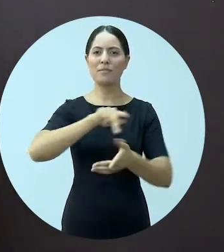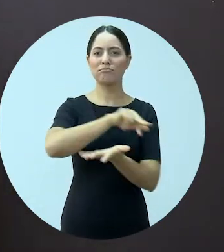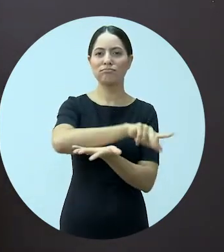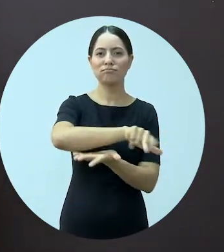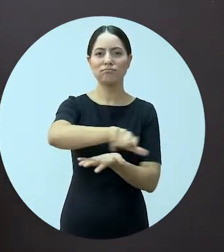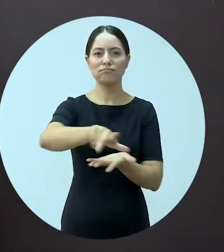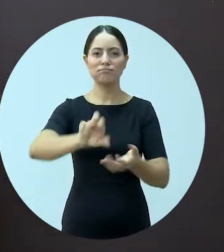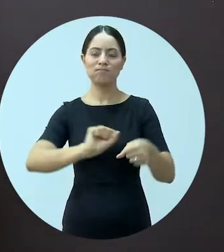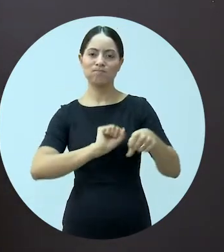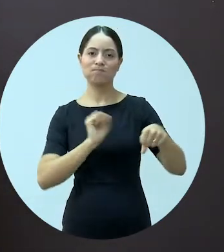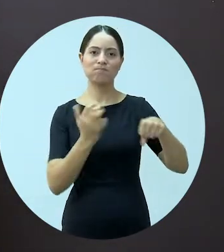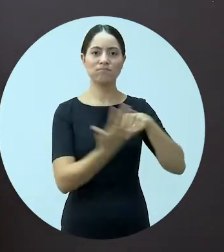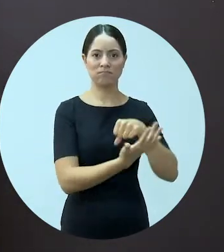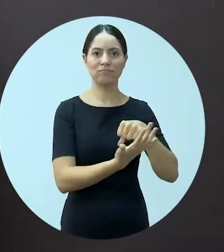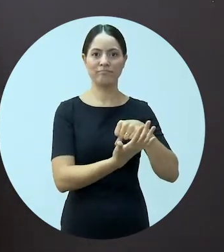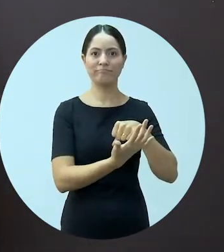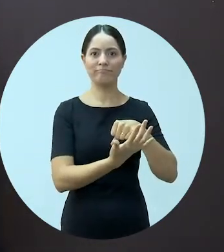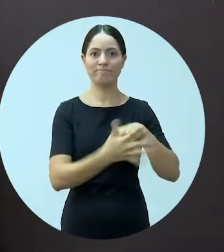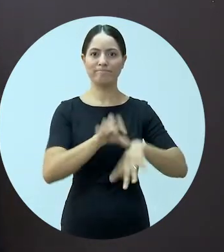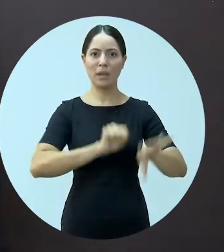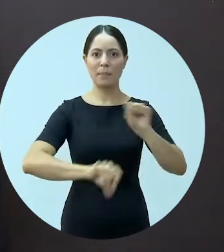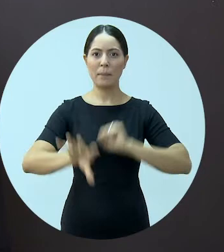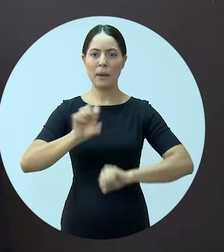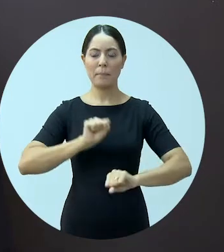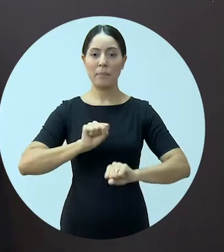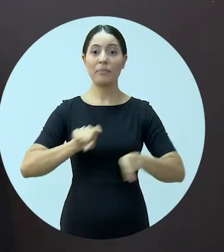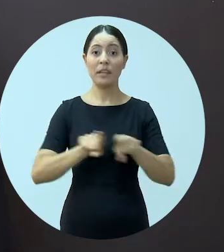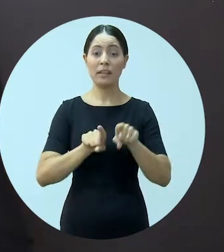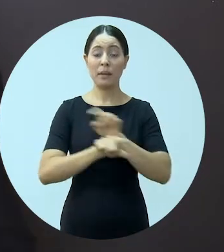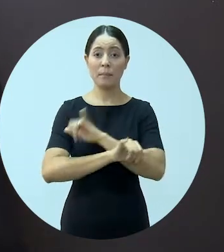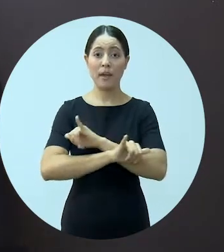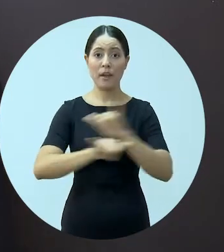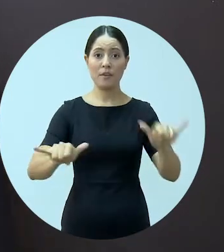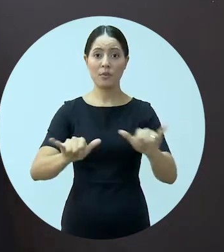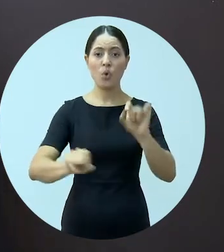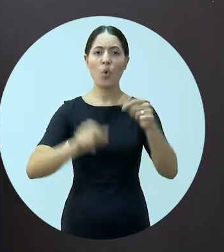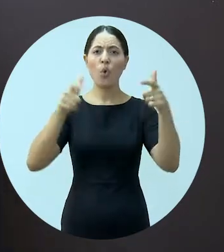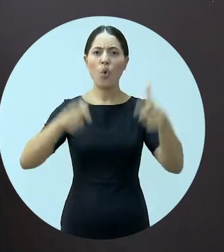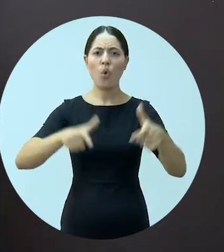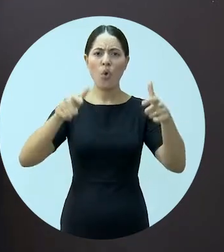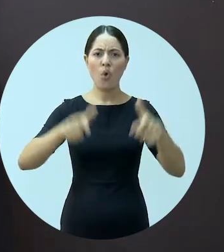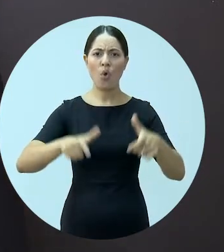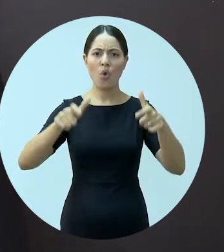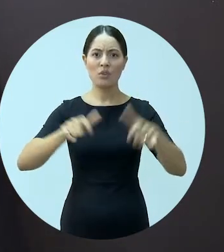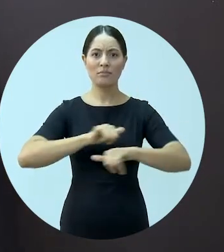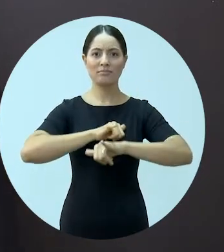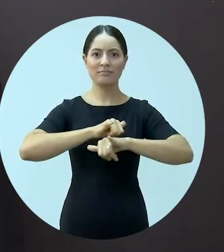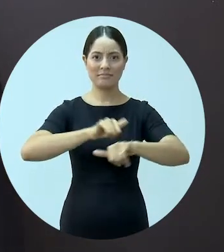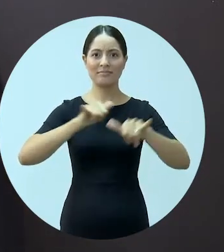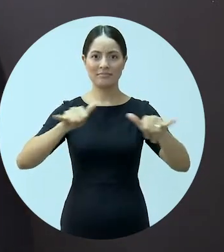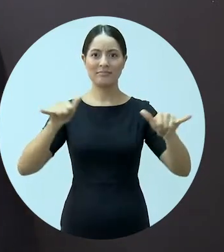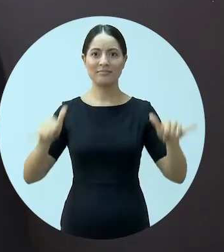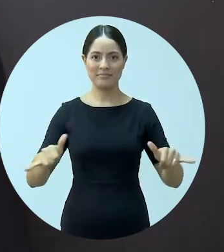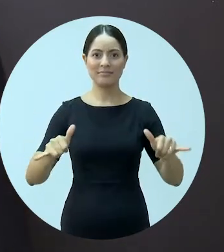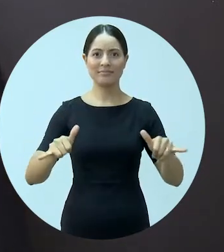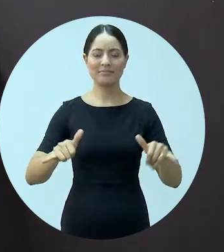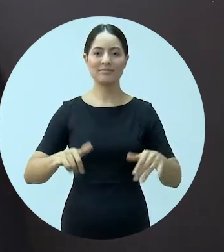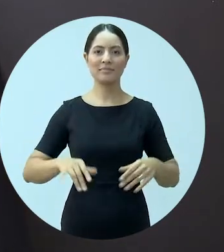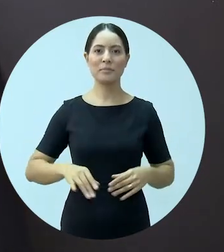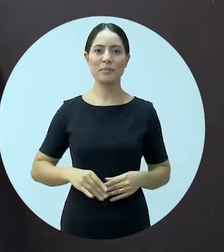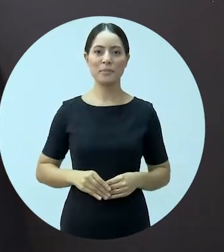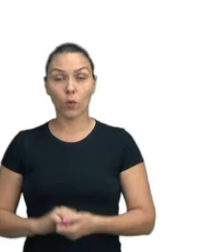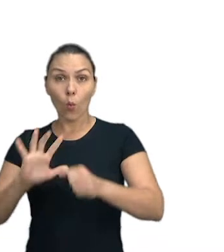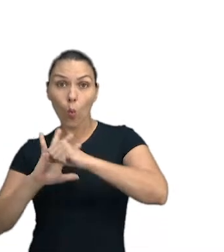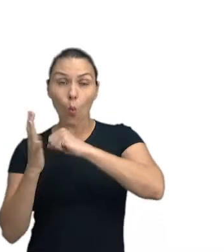formas de combate ao Covid-19 e as informações atualizadas, estão sendo divulgadas também pelos canais oficiais da